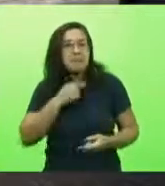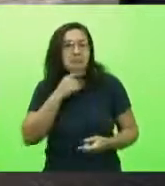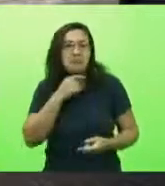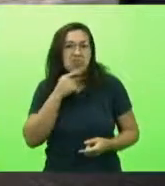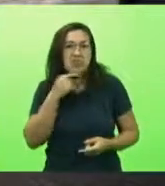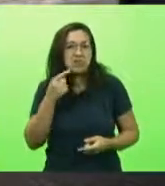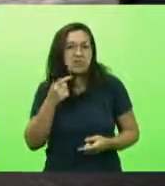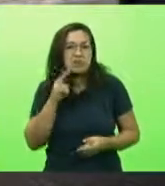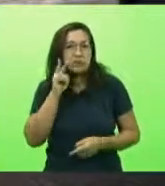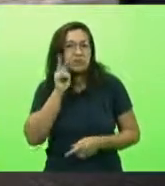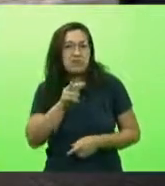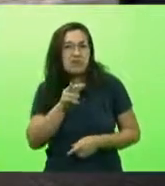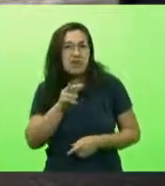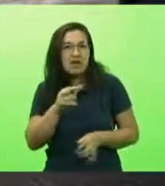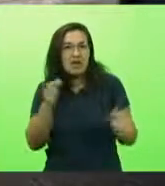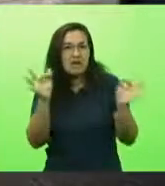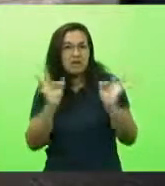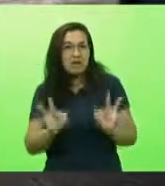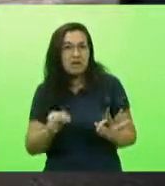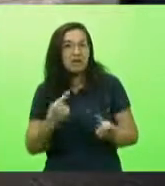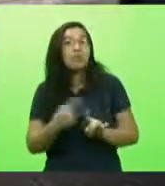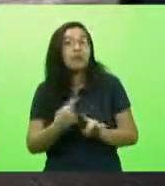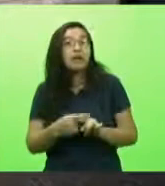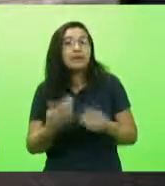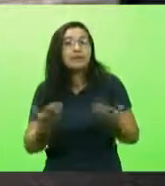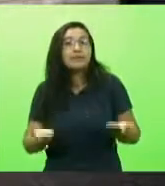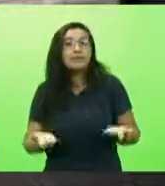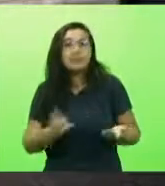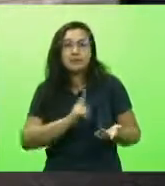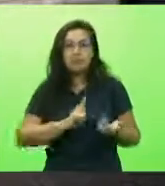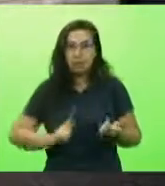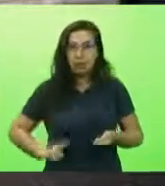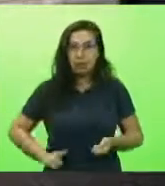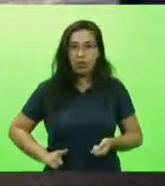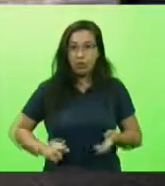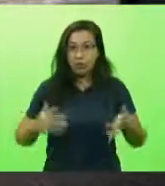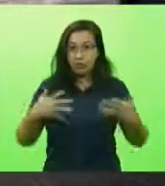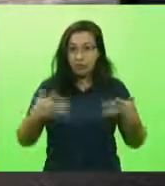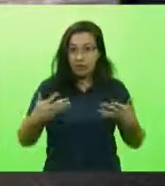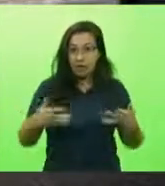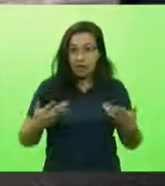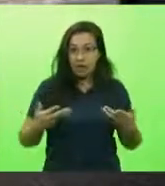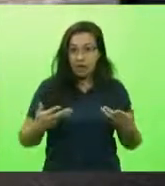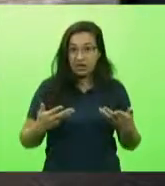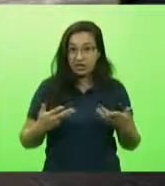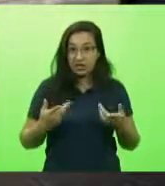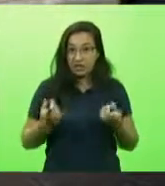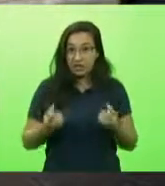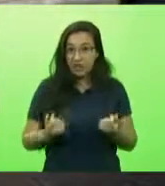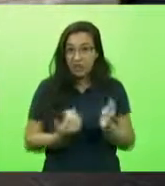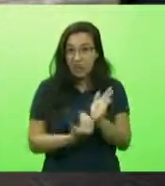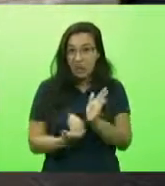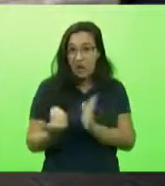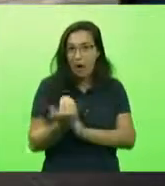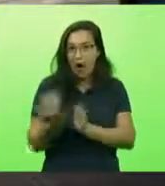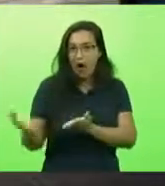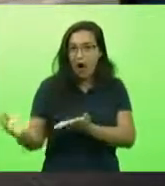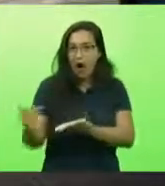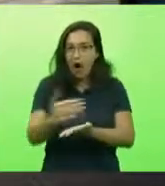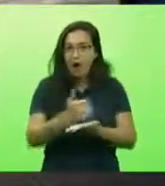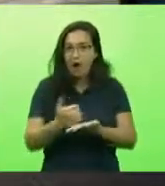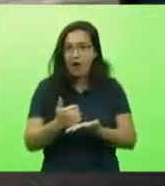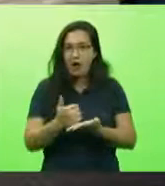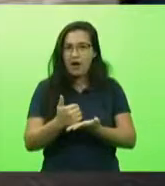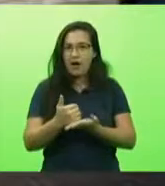nenhum motivo de comemoração aqui. Quando o governo comemora que arrecadou mais, que bateu marcas